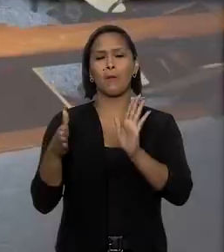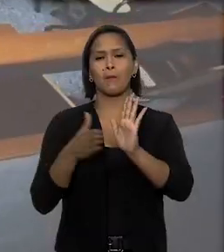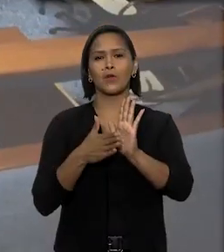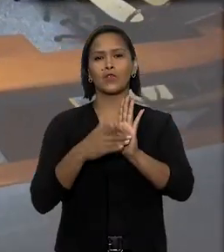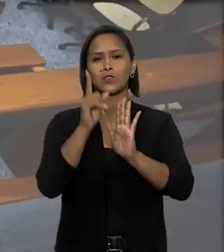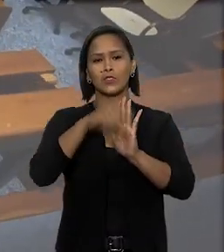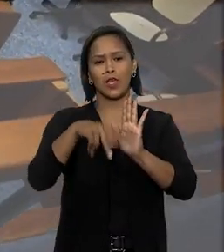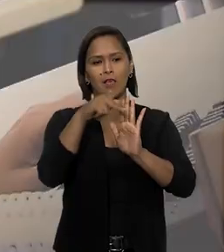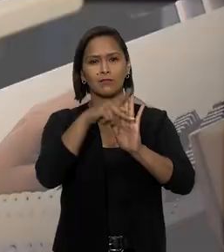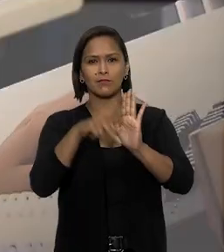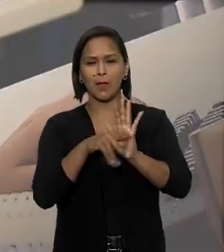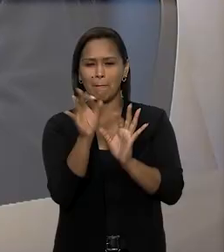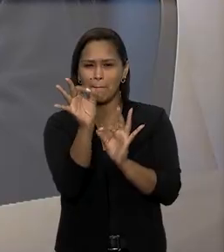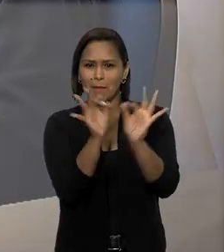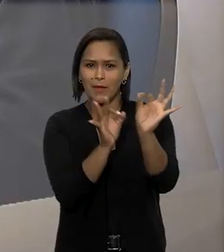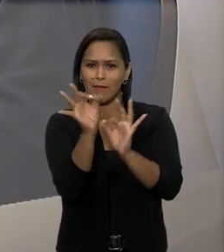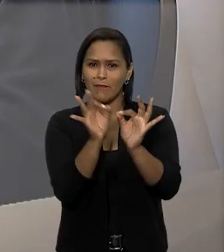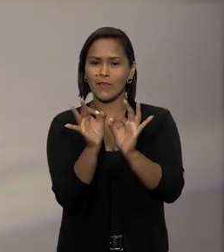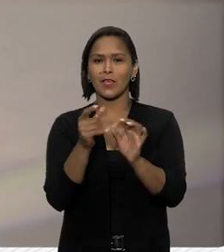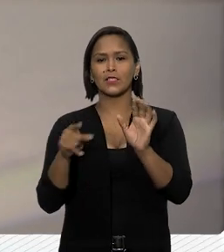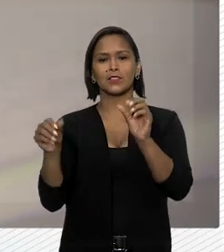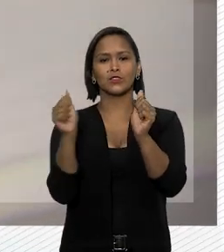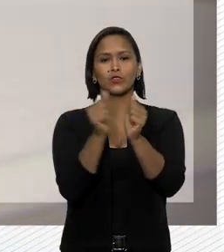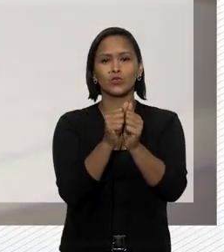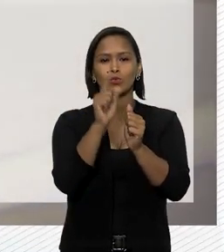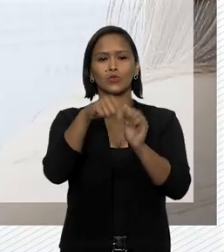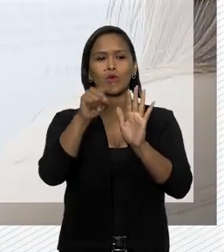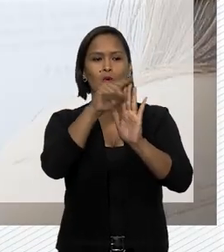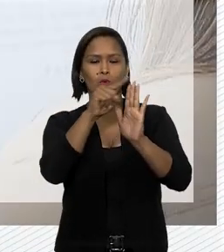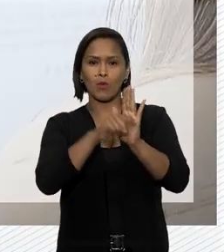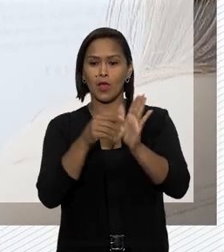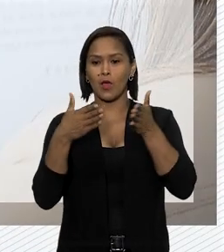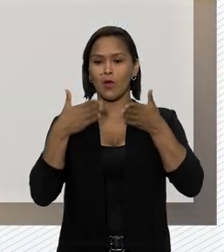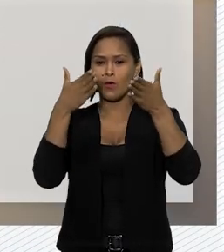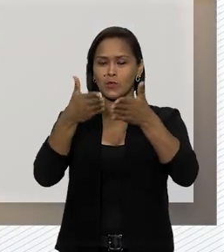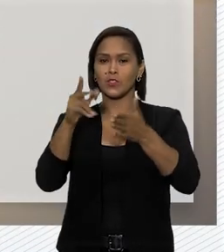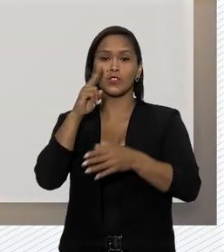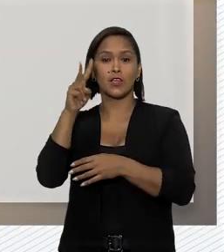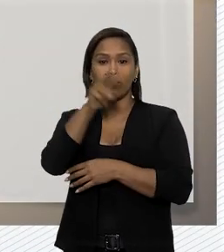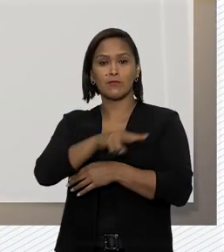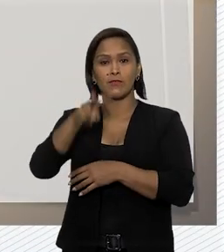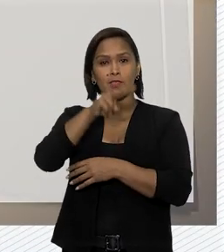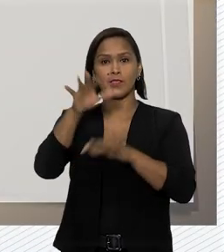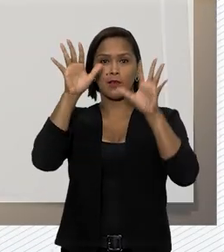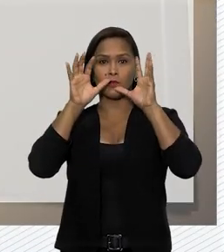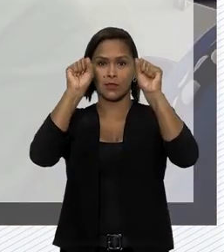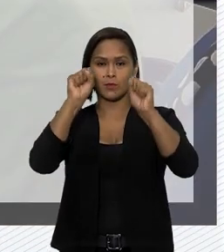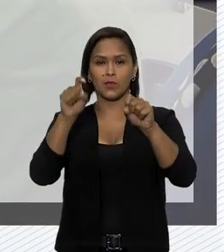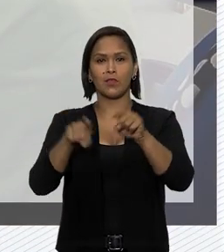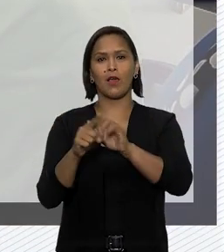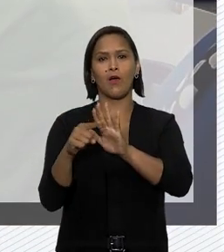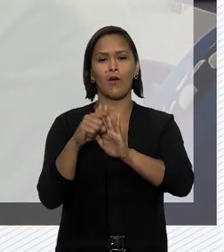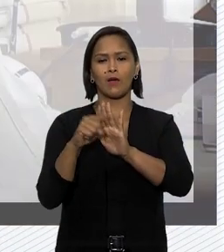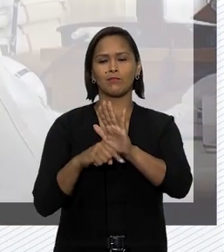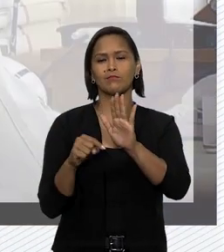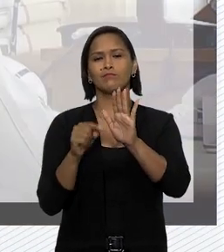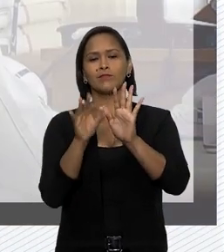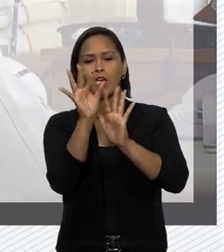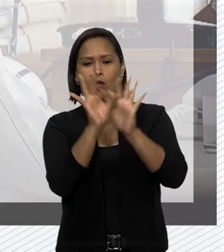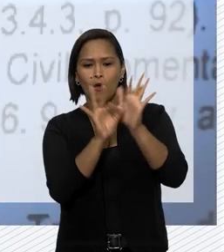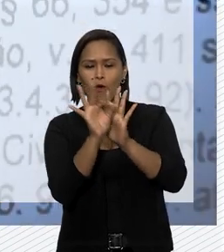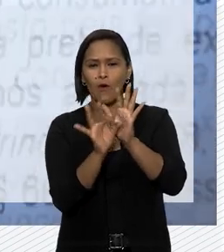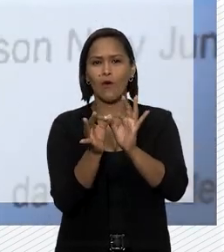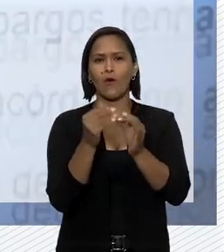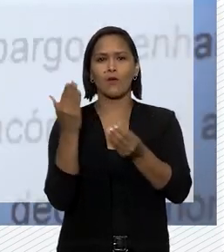projetos definidos em perfeita sintonia com as metas, os objetivos e a visão do tribunal, tais como a triagem